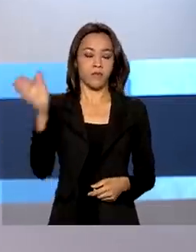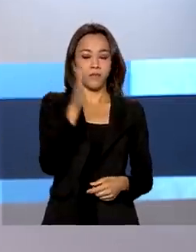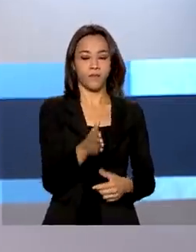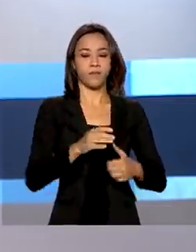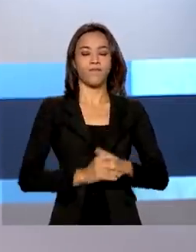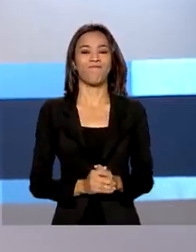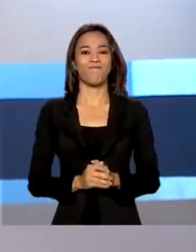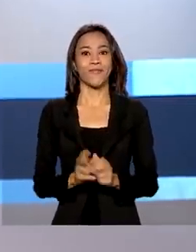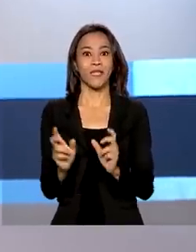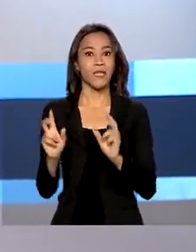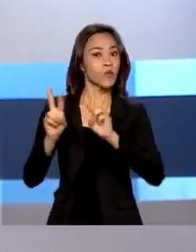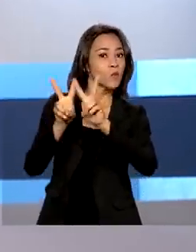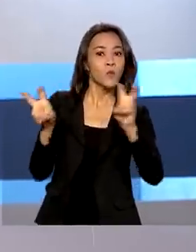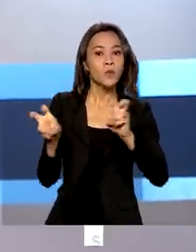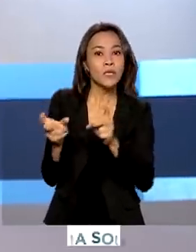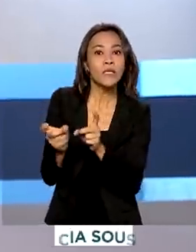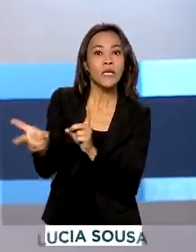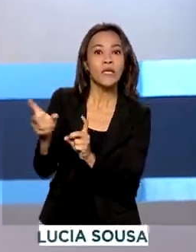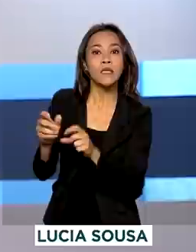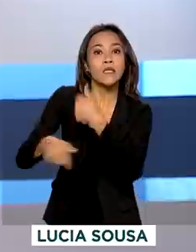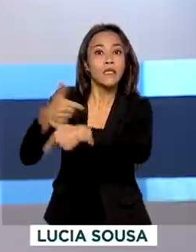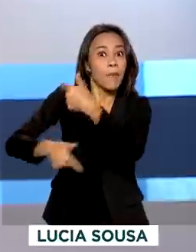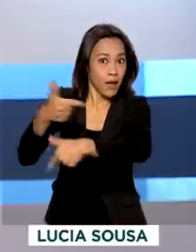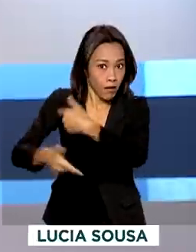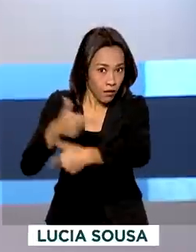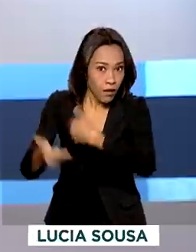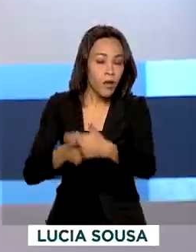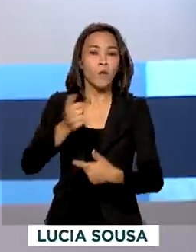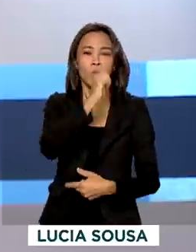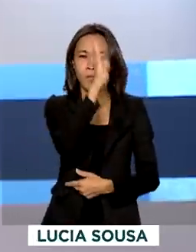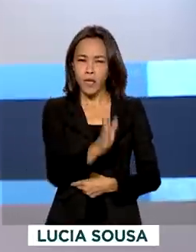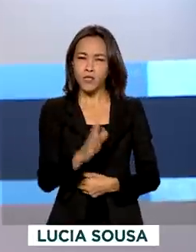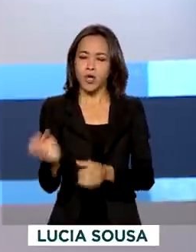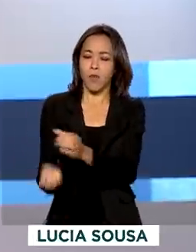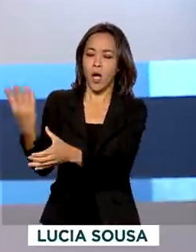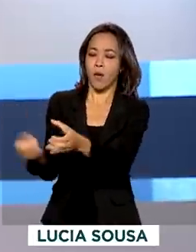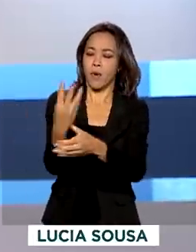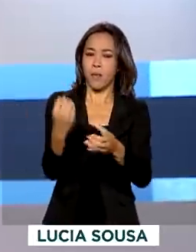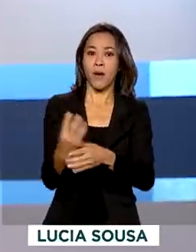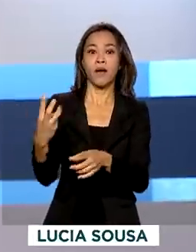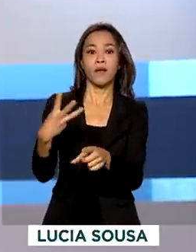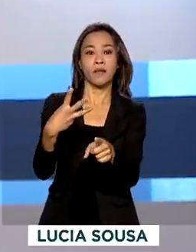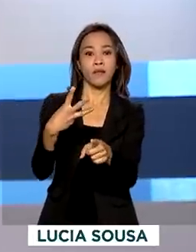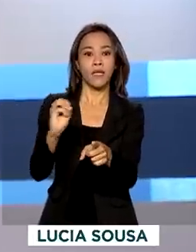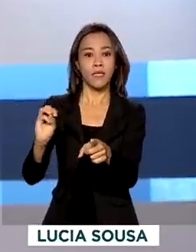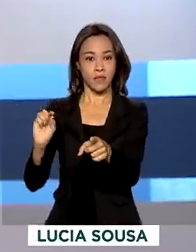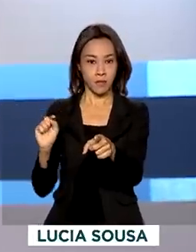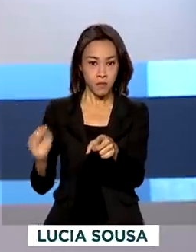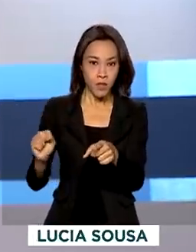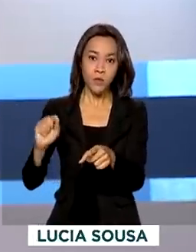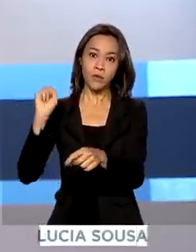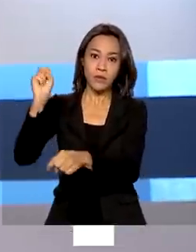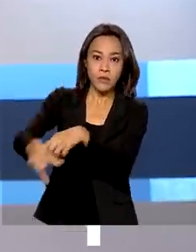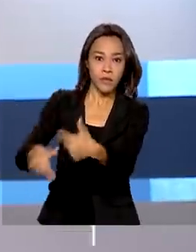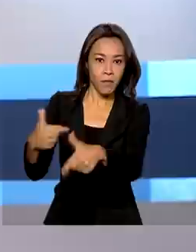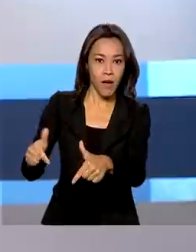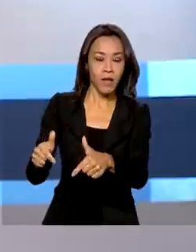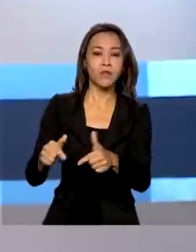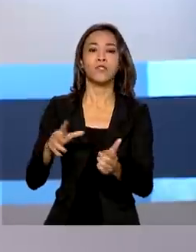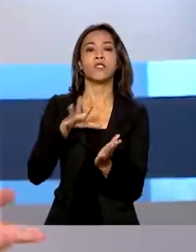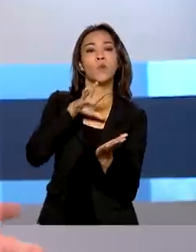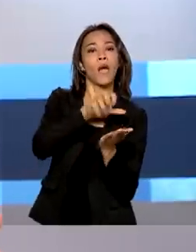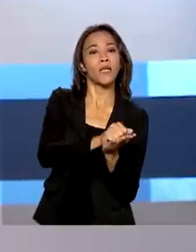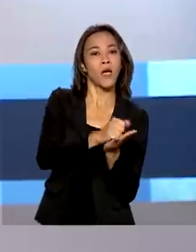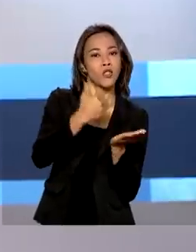Mercado de trabalho. O Brasil gerou mais de 300 mil empregos no mês de julho, segundo o Cadastro Geral de Empregados e Desempregados.